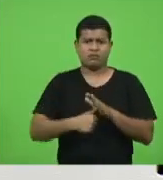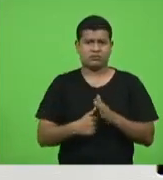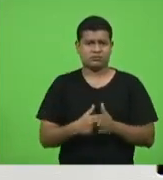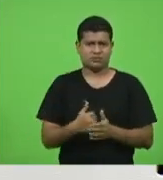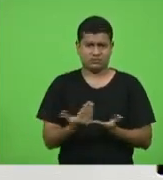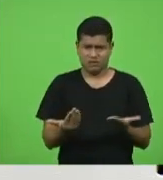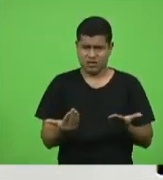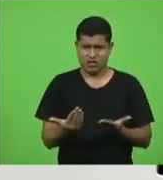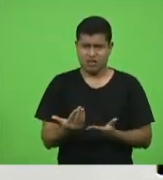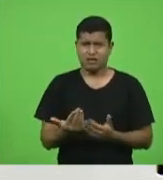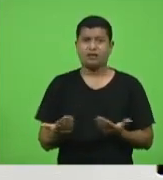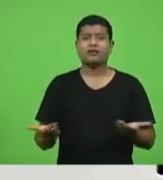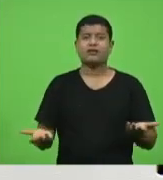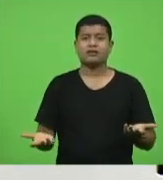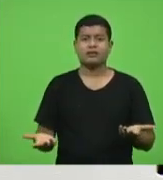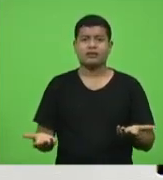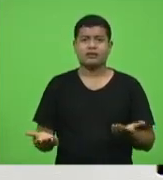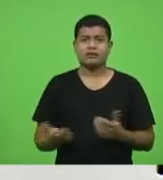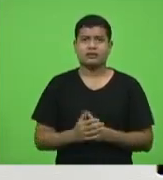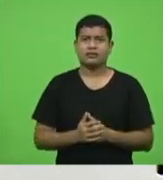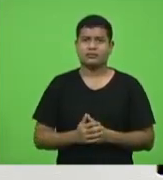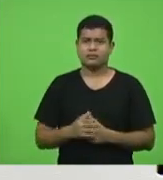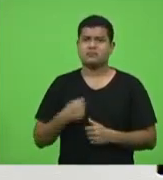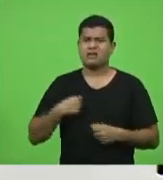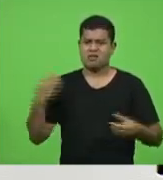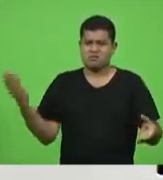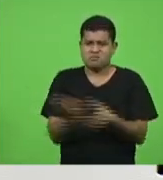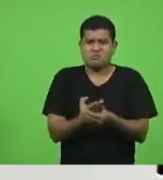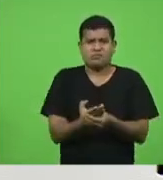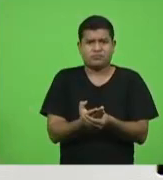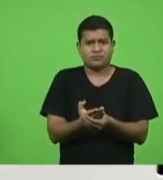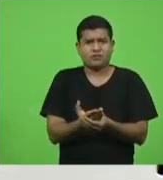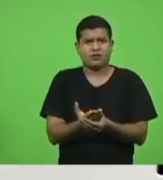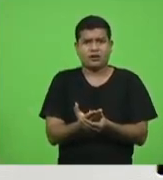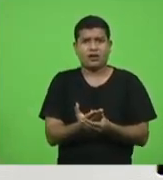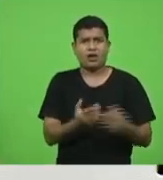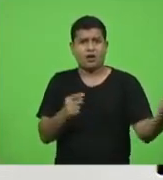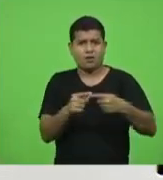cara e vir um dia de processar pelas mortes que estão acontecendo